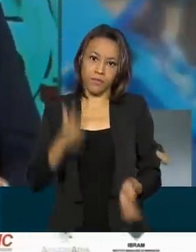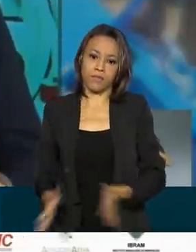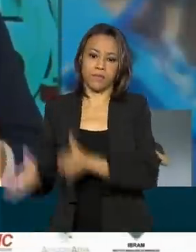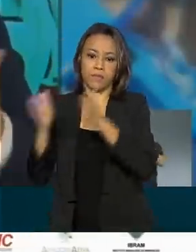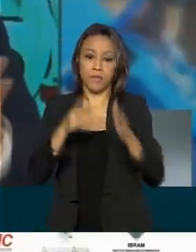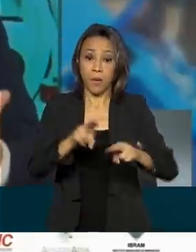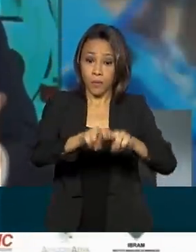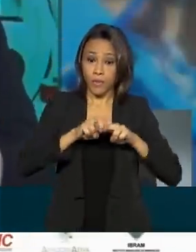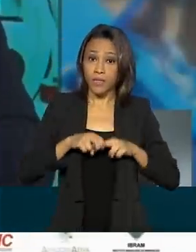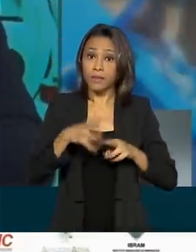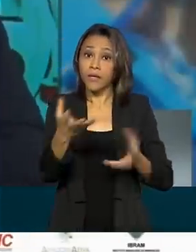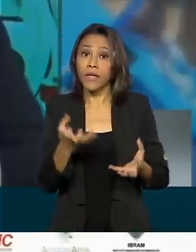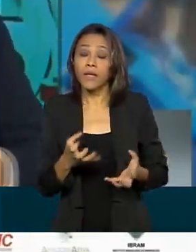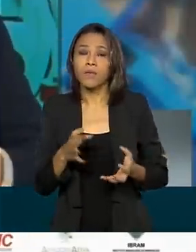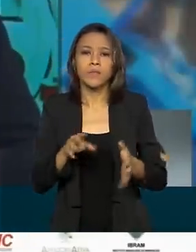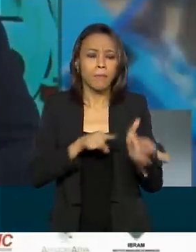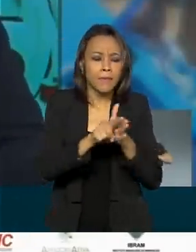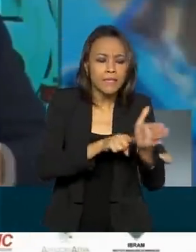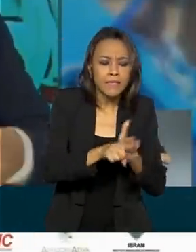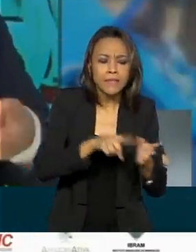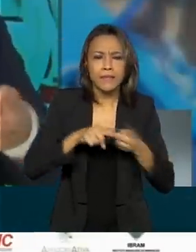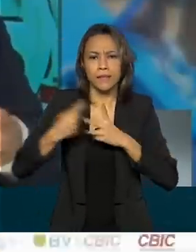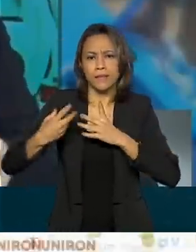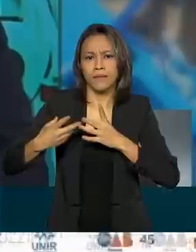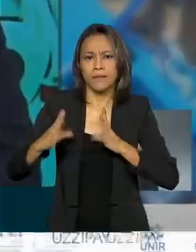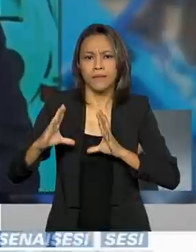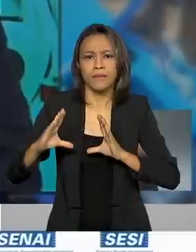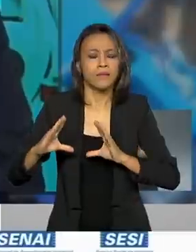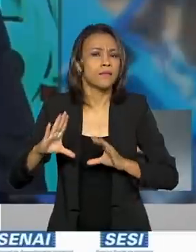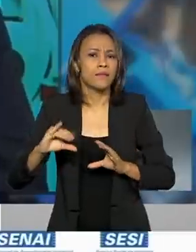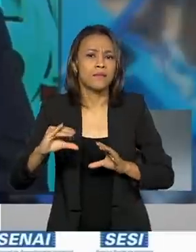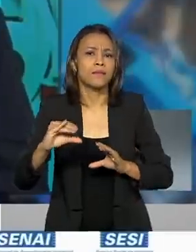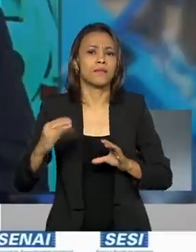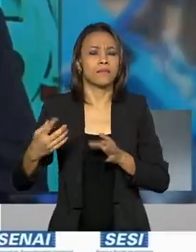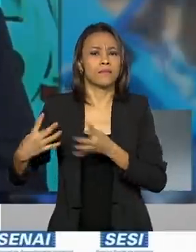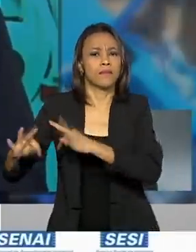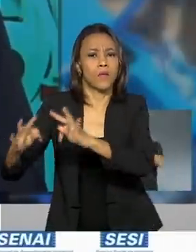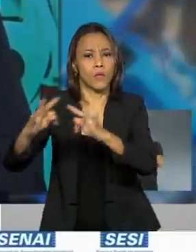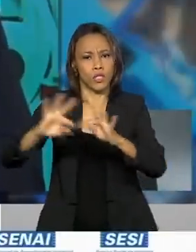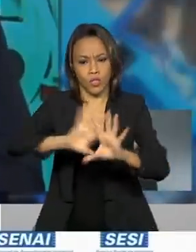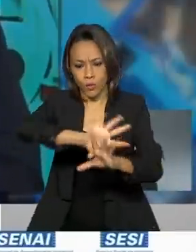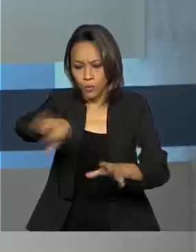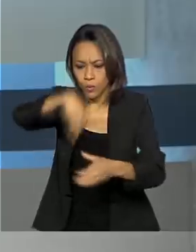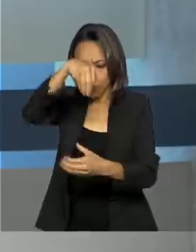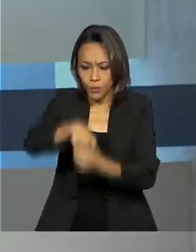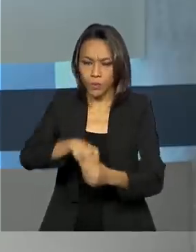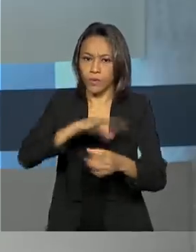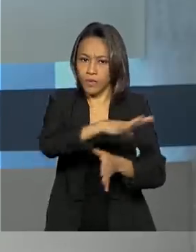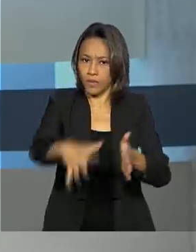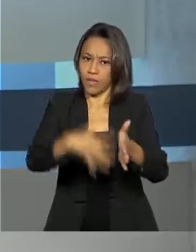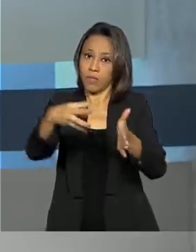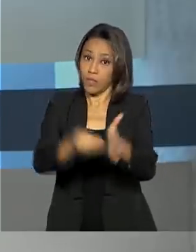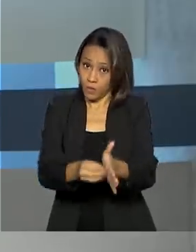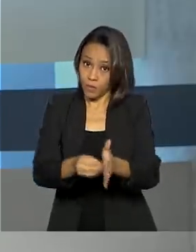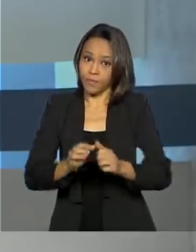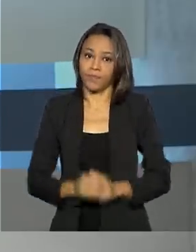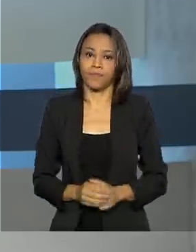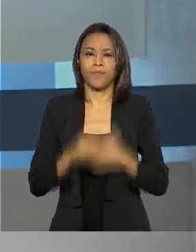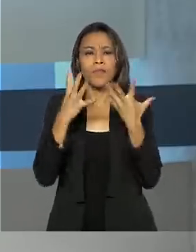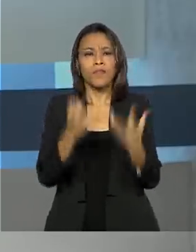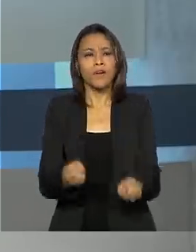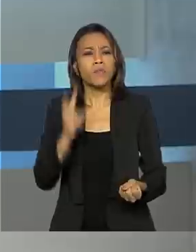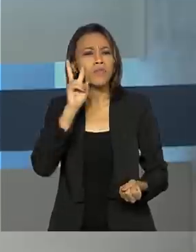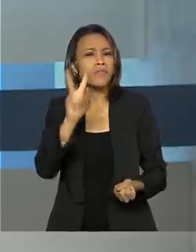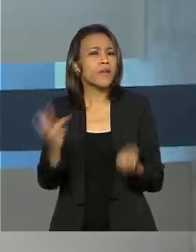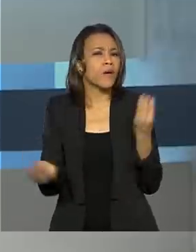de pesquisa, ciência e tecnologia de forma prática, operando dentro da Amazônia. Vamos ver agora como